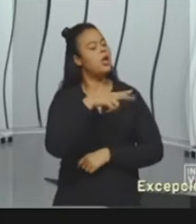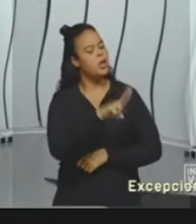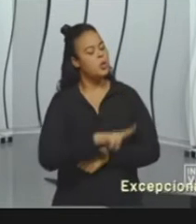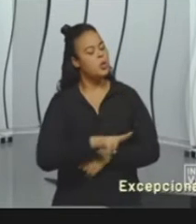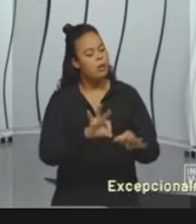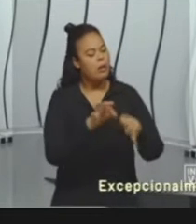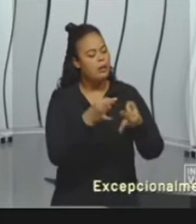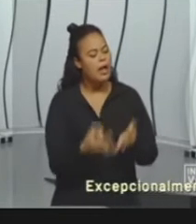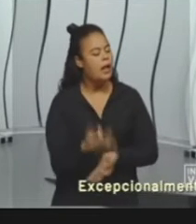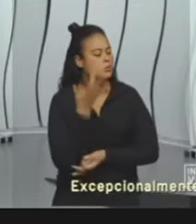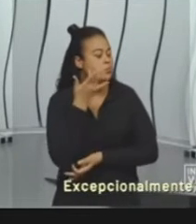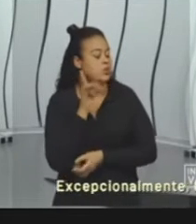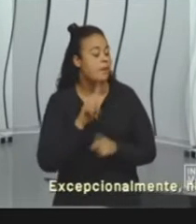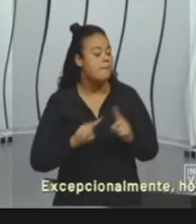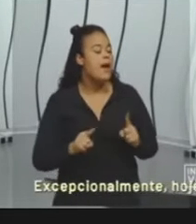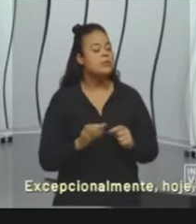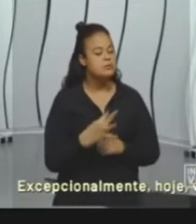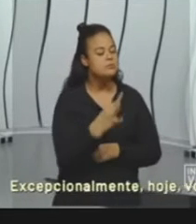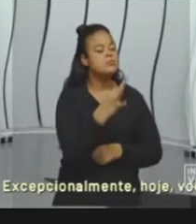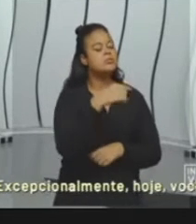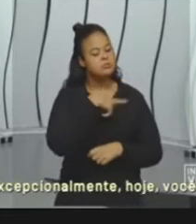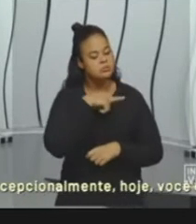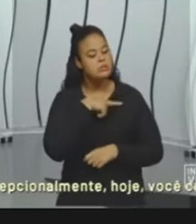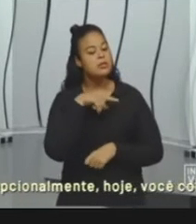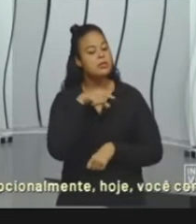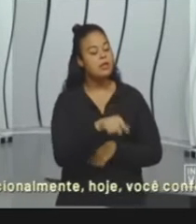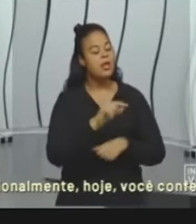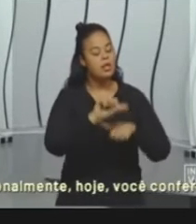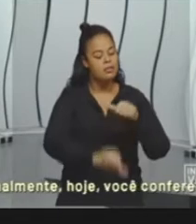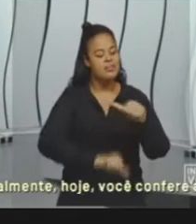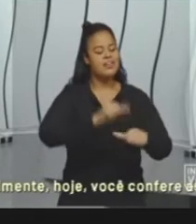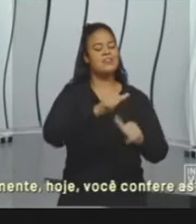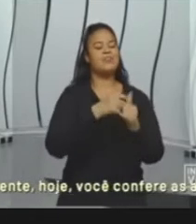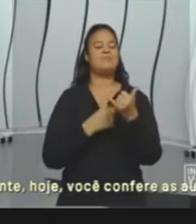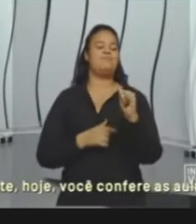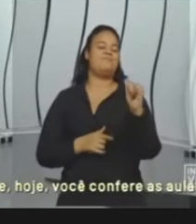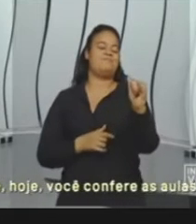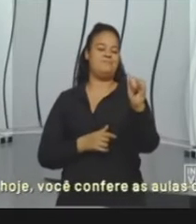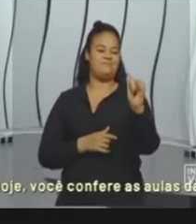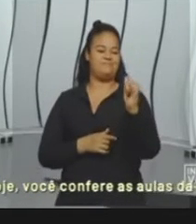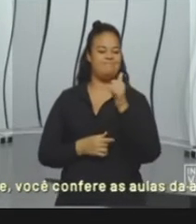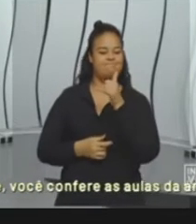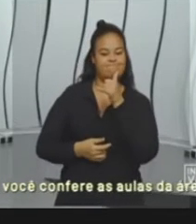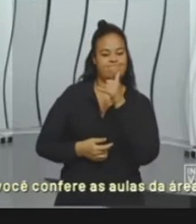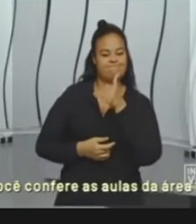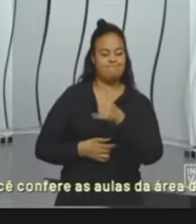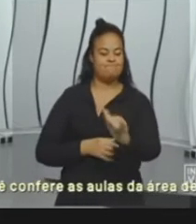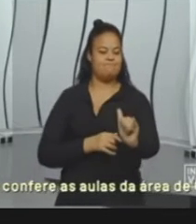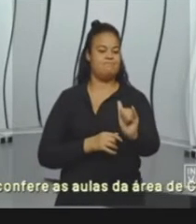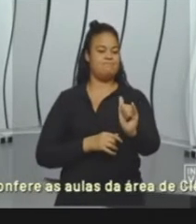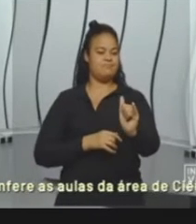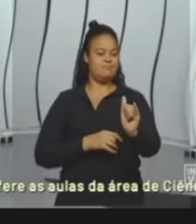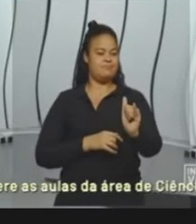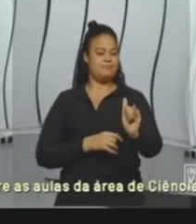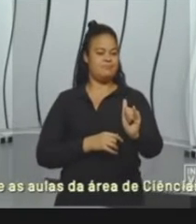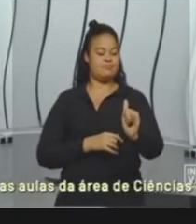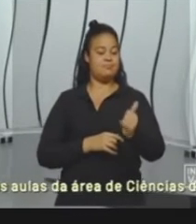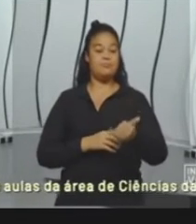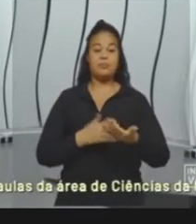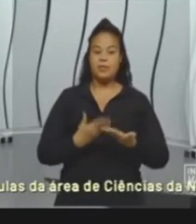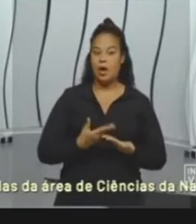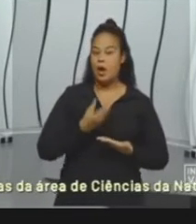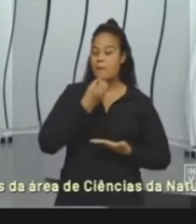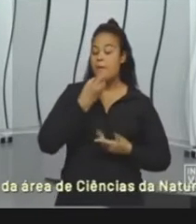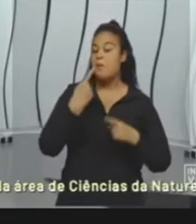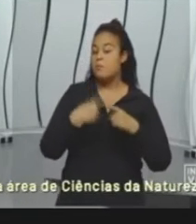detalhar, e vão ser transformados em energia elétrica. Bom, vamos ver aqui as vantagens da